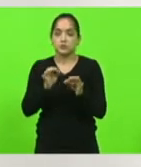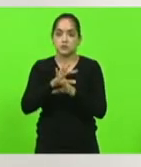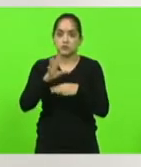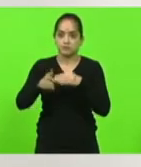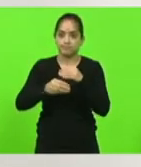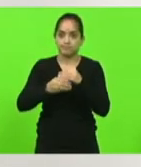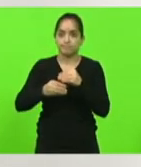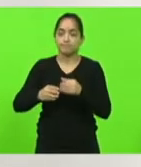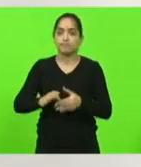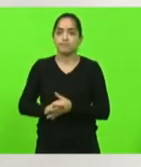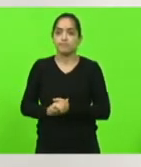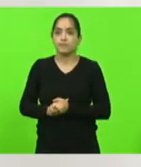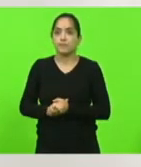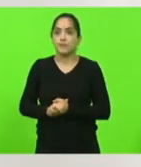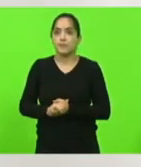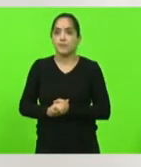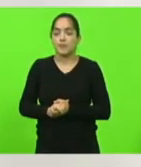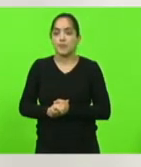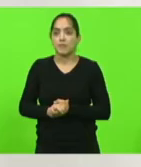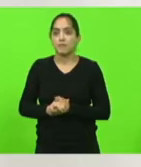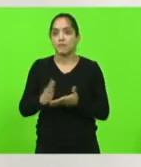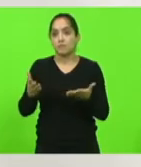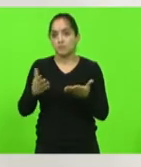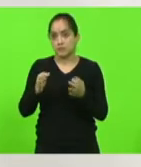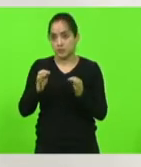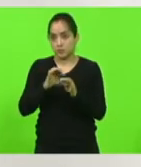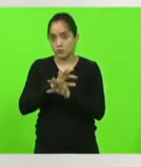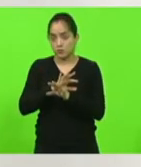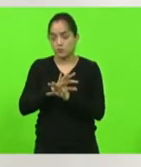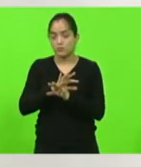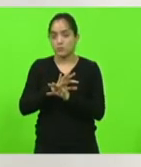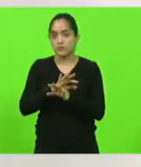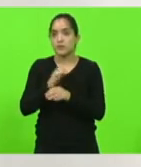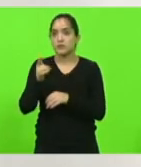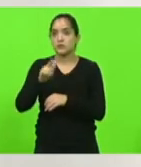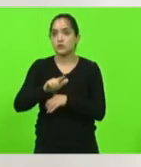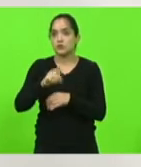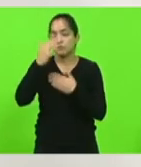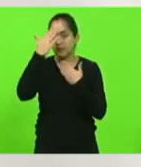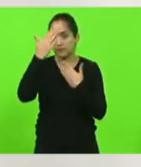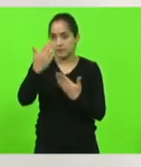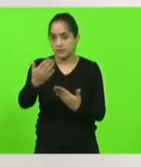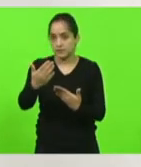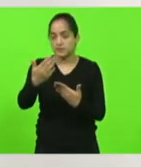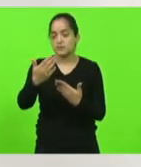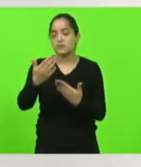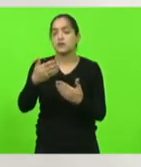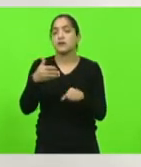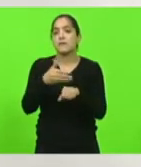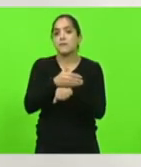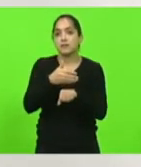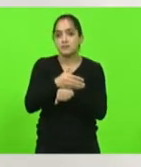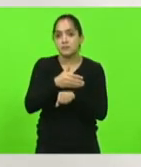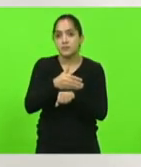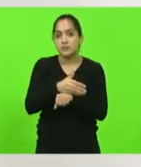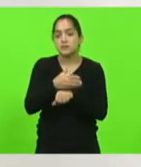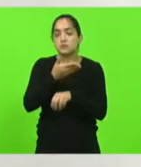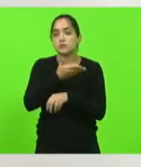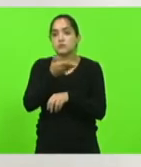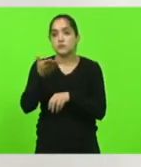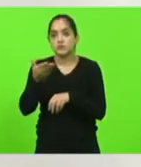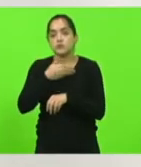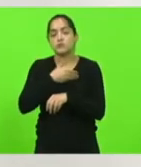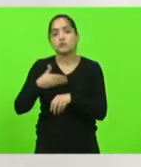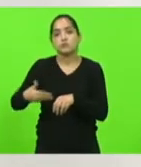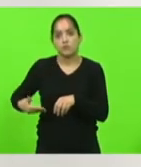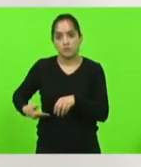não senhor presidente para concluir quero aqui mais uma vez agradecer a participação de todos e também do Governo do